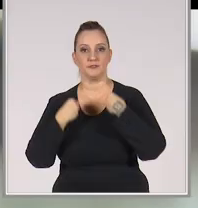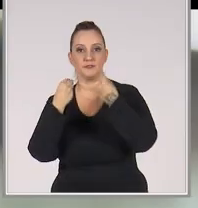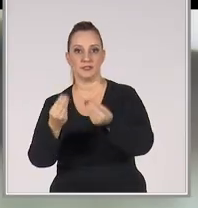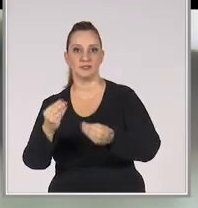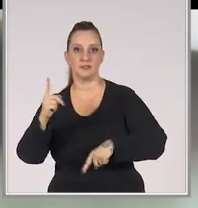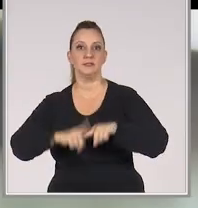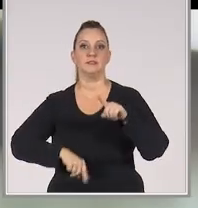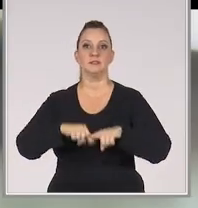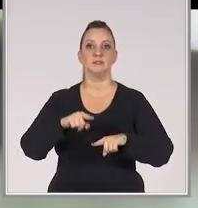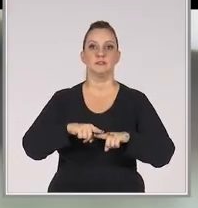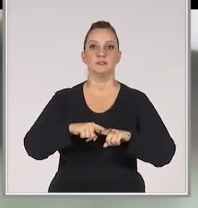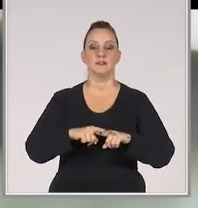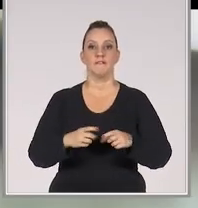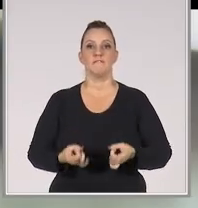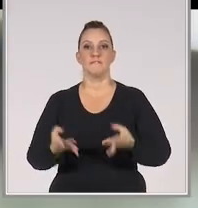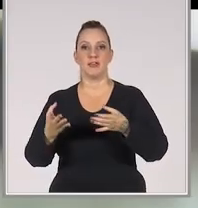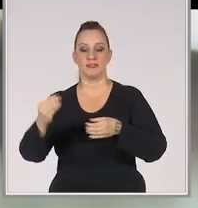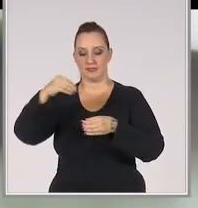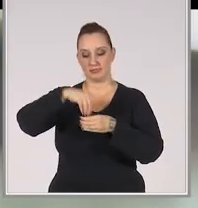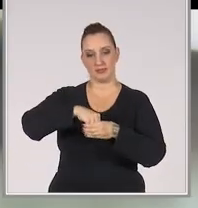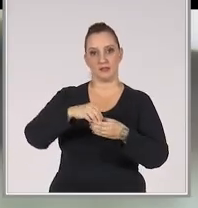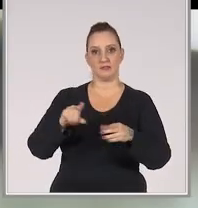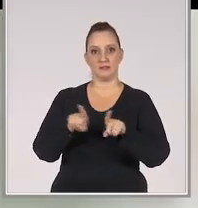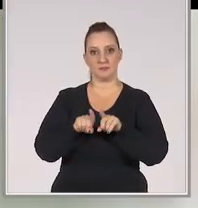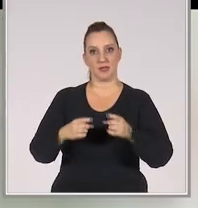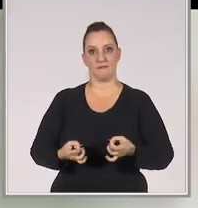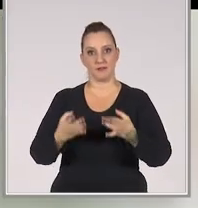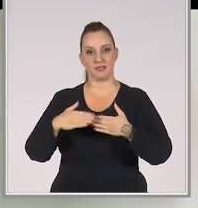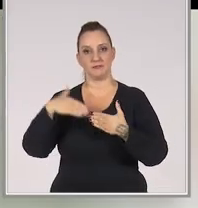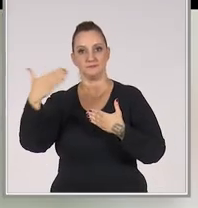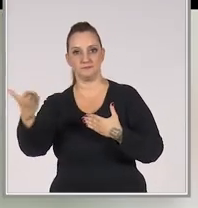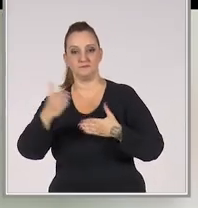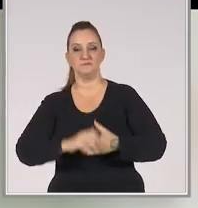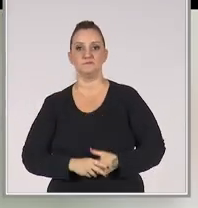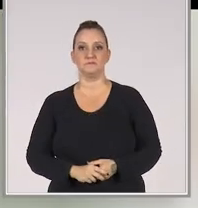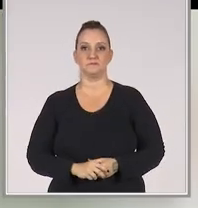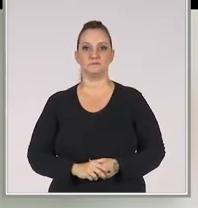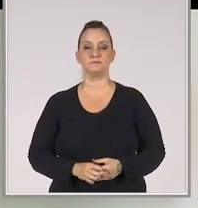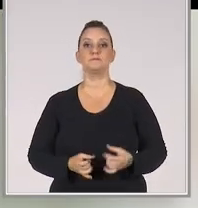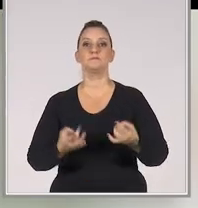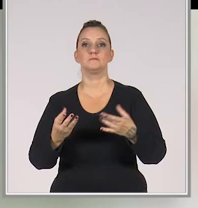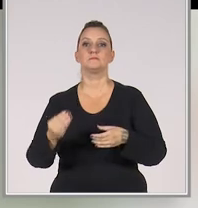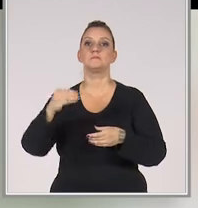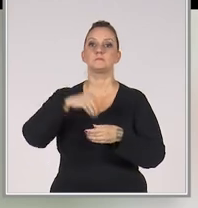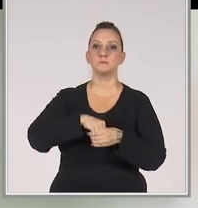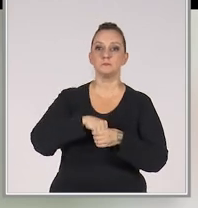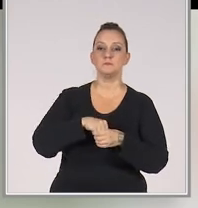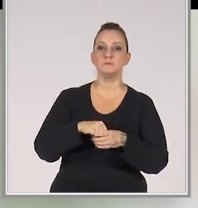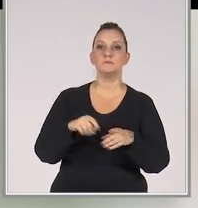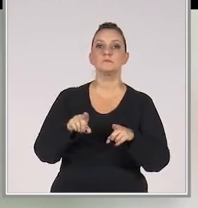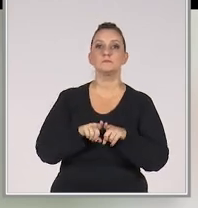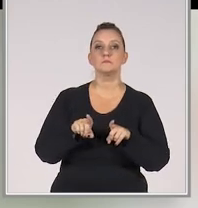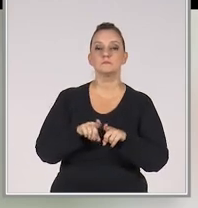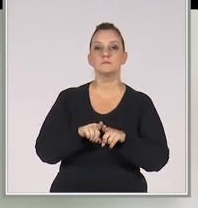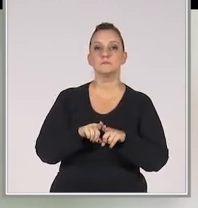oferecer produtos na venda interna e na venda externa. Na venda interna. Como você recebe muitas vezes o cliente em